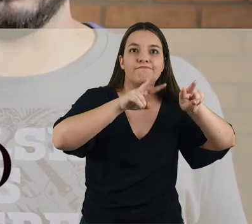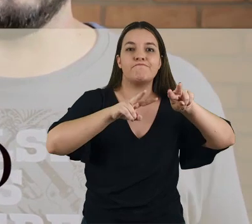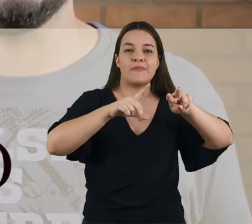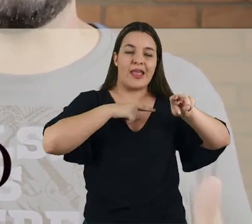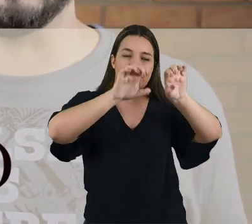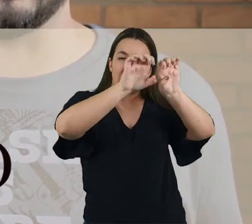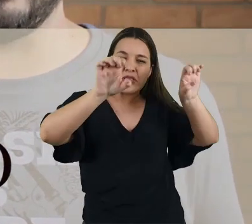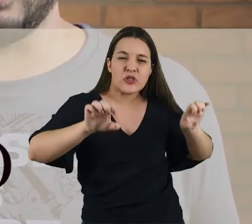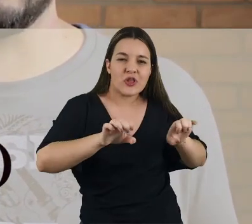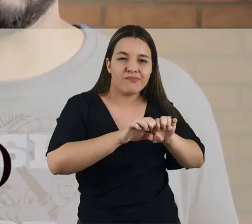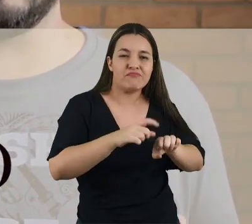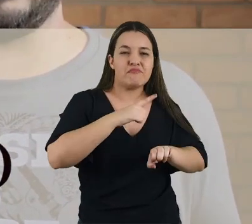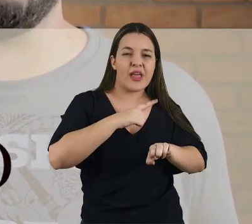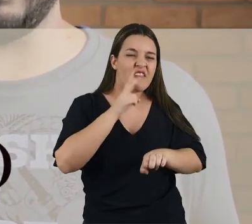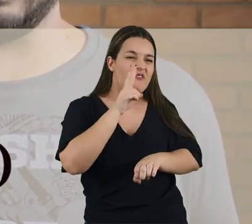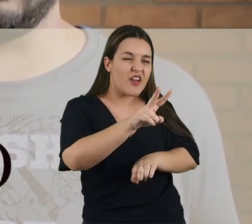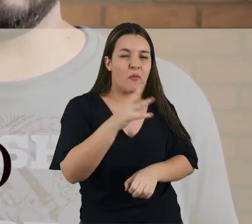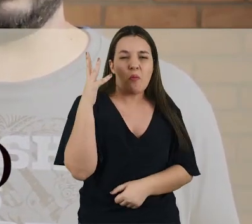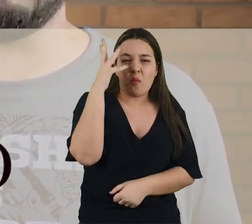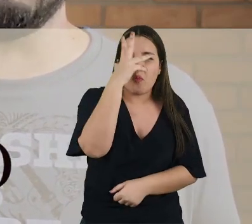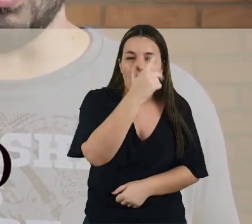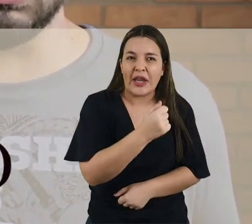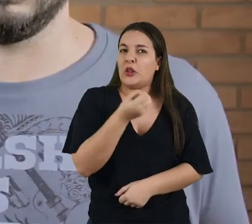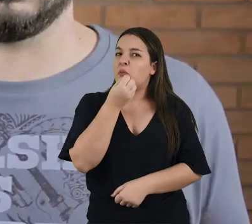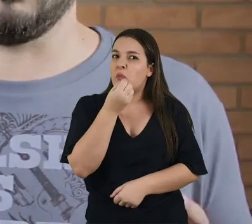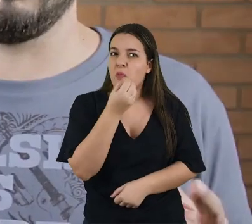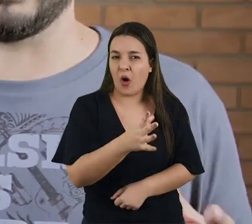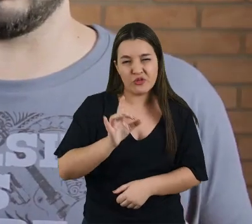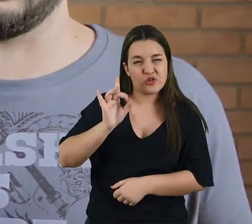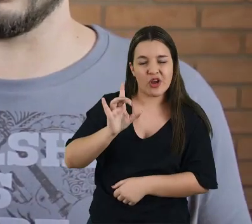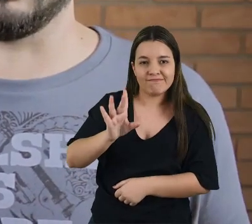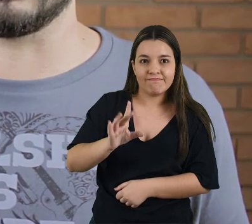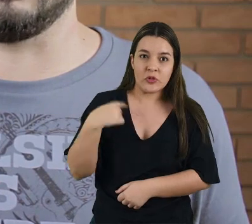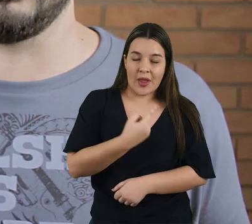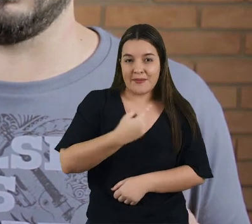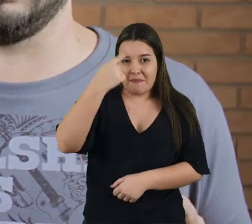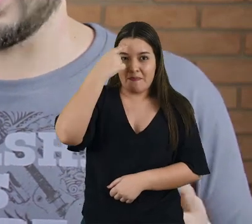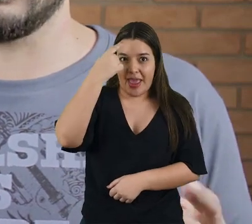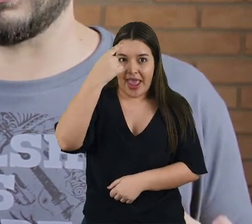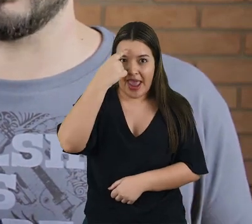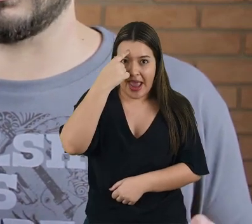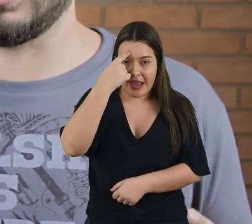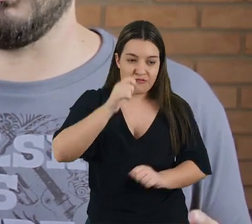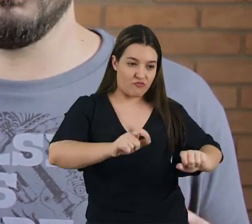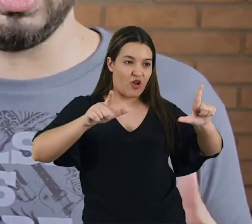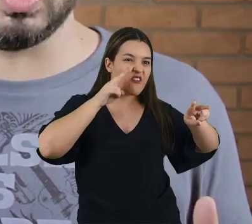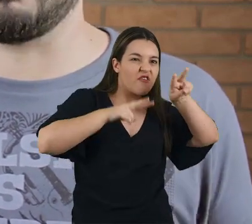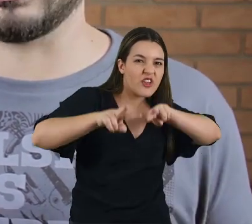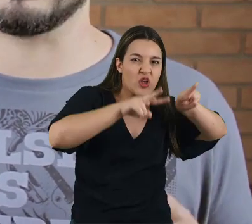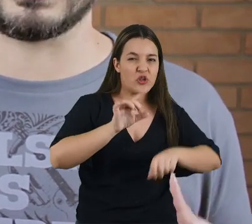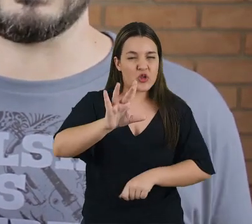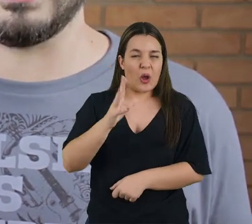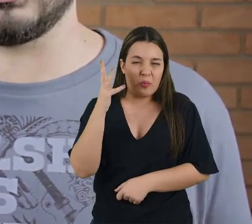estética, em termos de filosofia, é o estudo do que é belo ou do que é bom. Então, a gente tem essa noção de que a estética é o